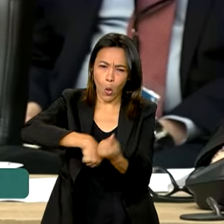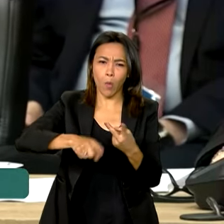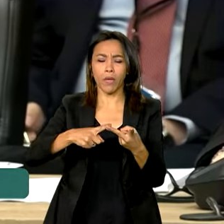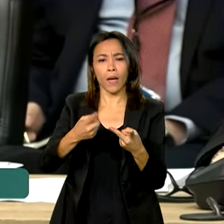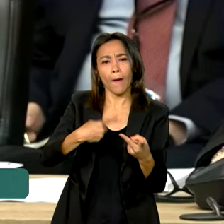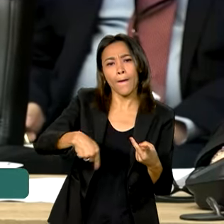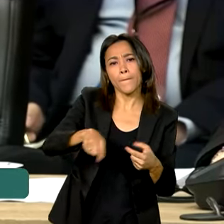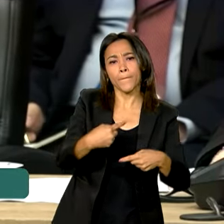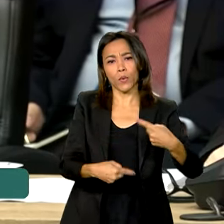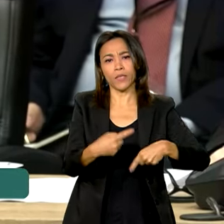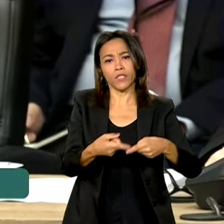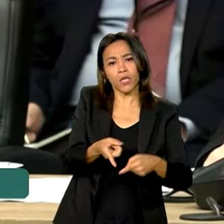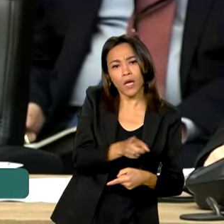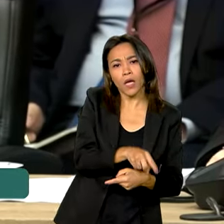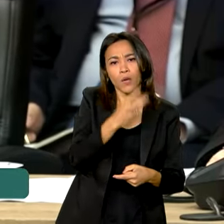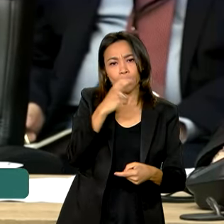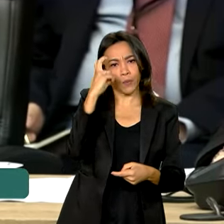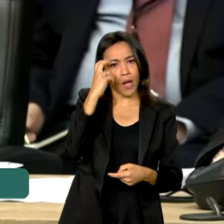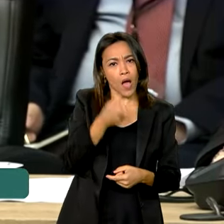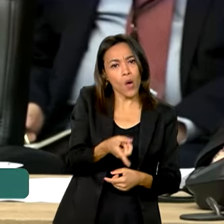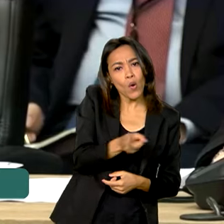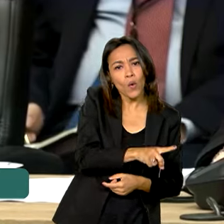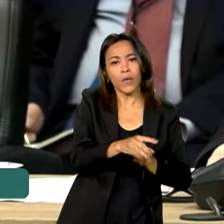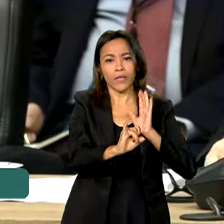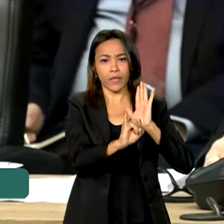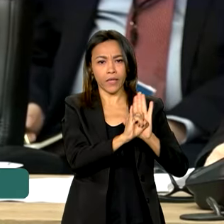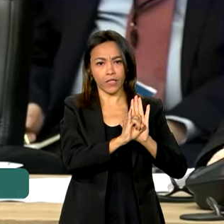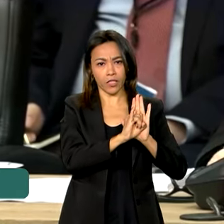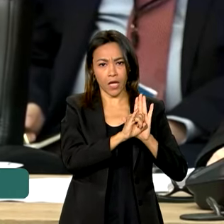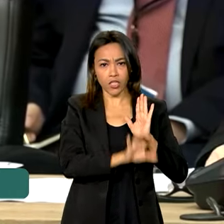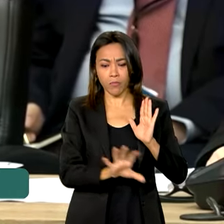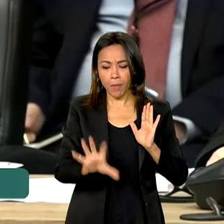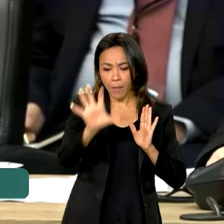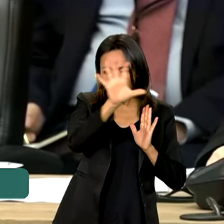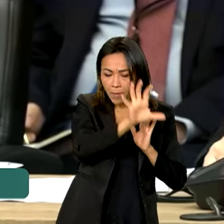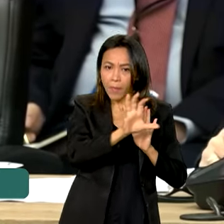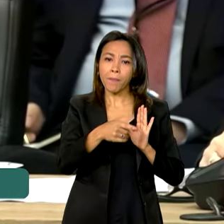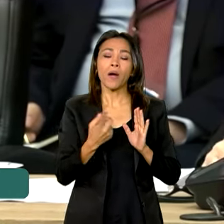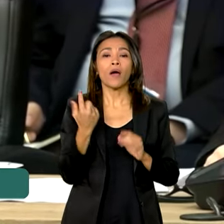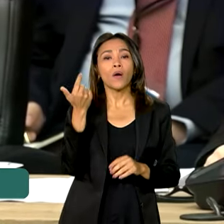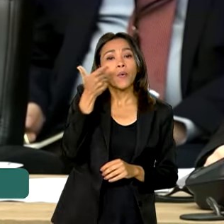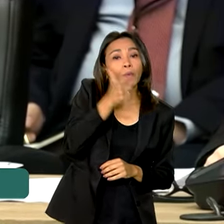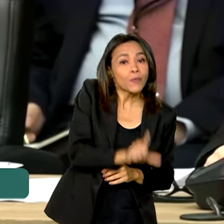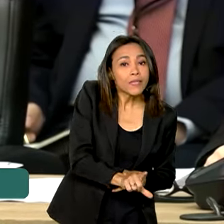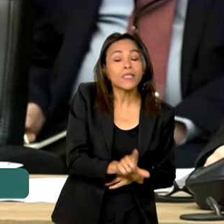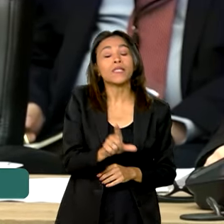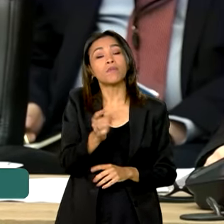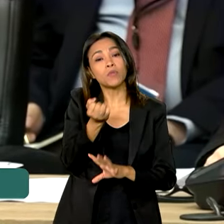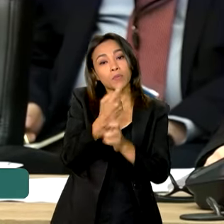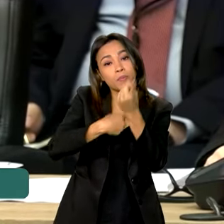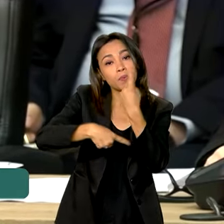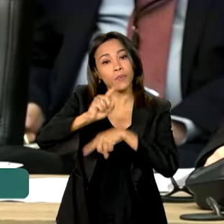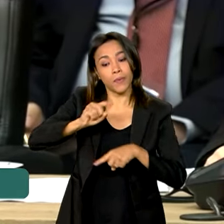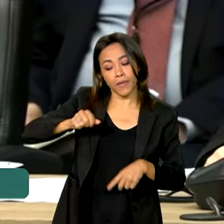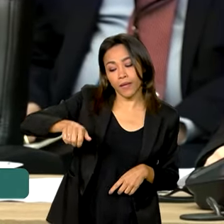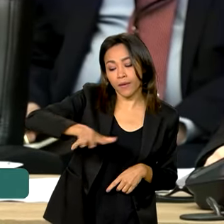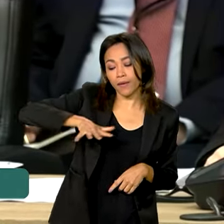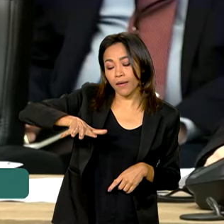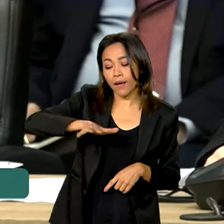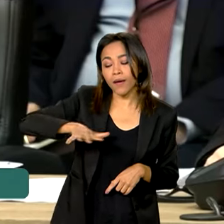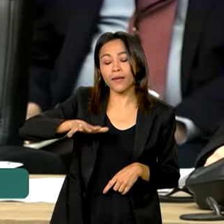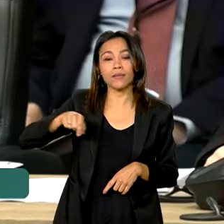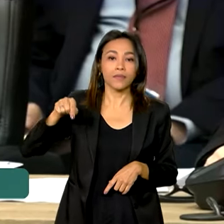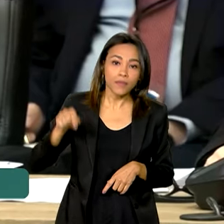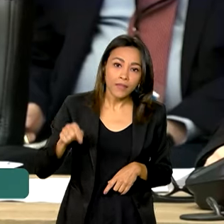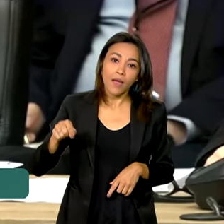cultural, fortalecimento da identidade regional. Alcançamos benefícios palpáveis em áreas que vão da